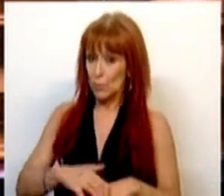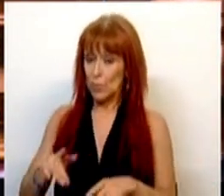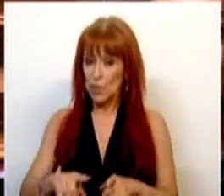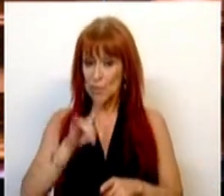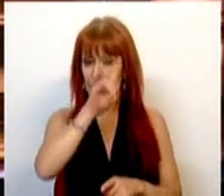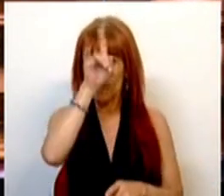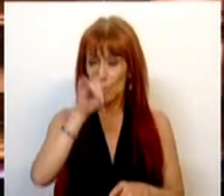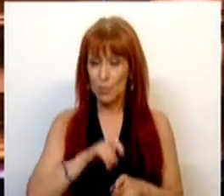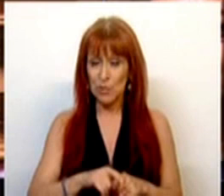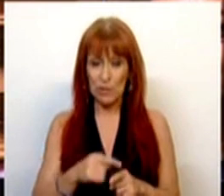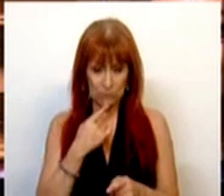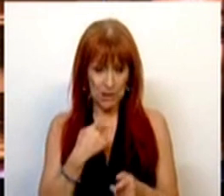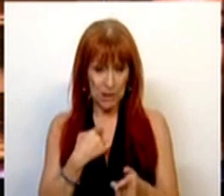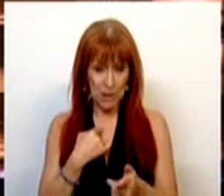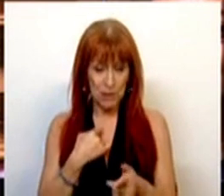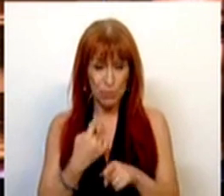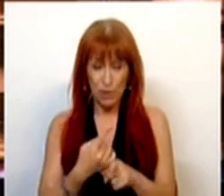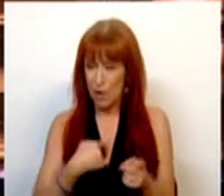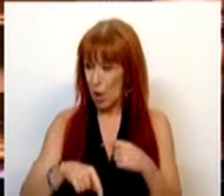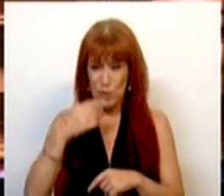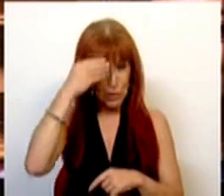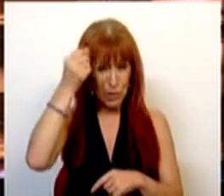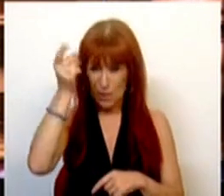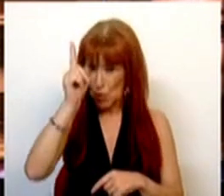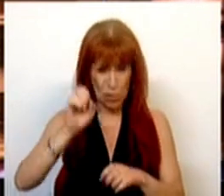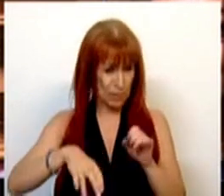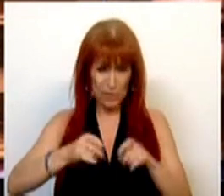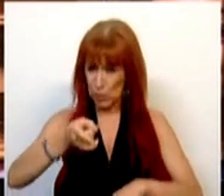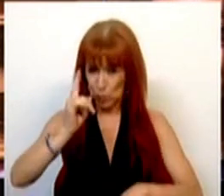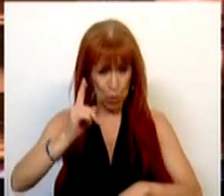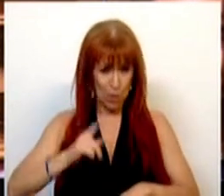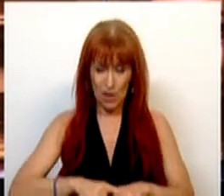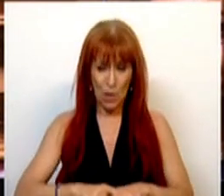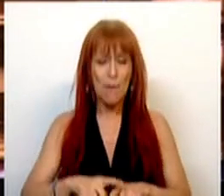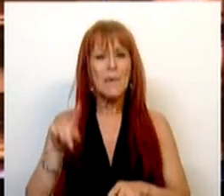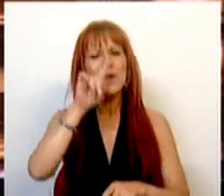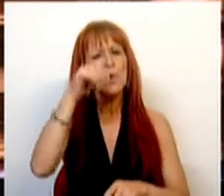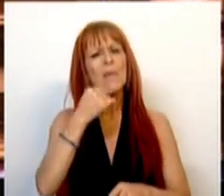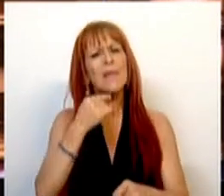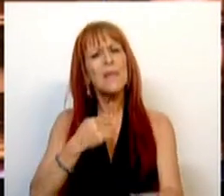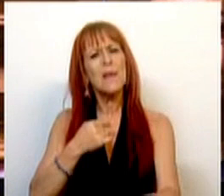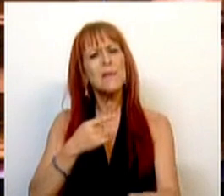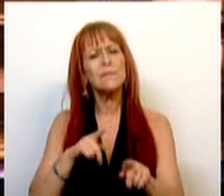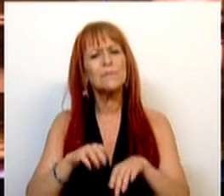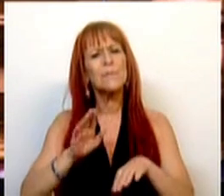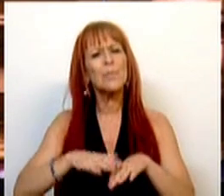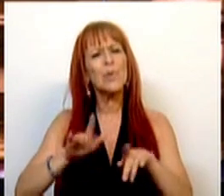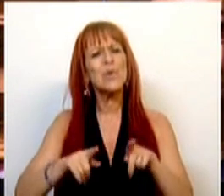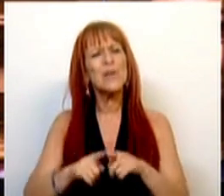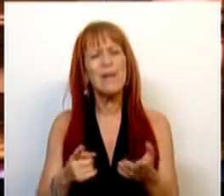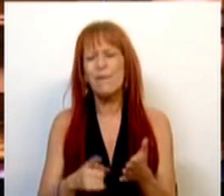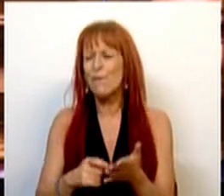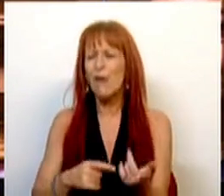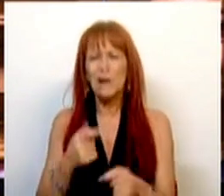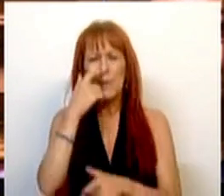à questão que levantou, porque nós não nos esquecemos daquilo que aconteceu, mas a questão que levantou relativamente à falta